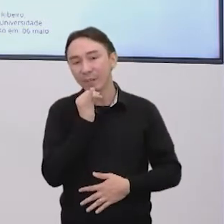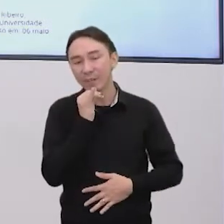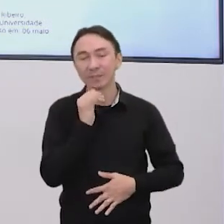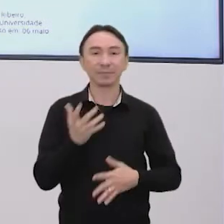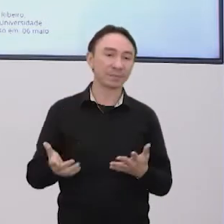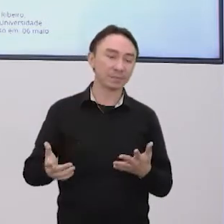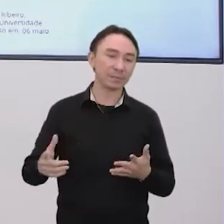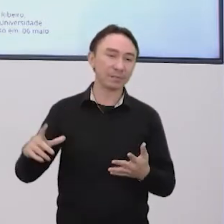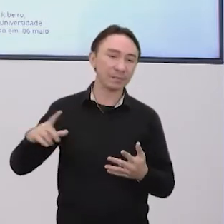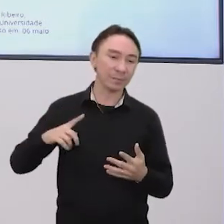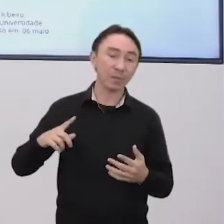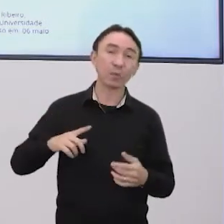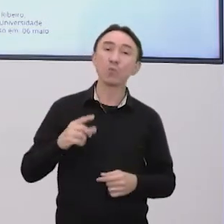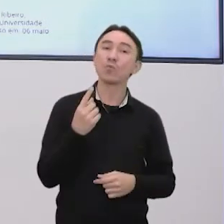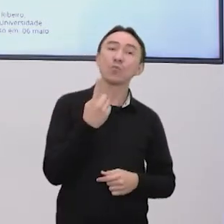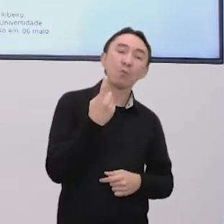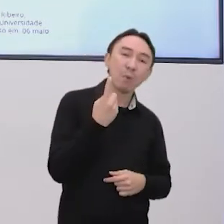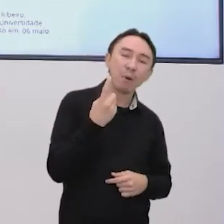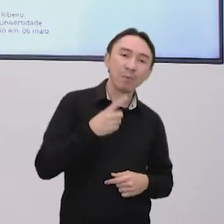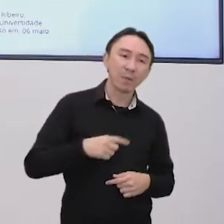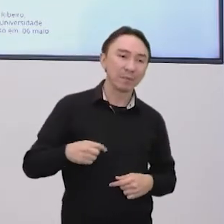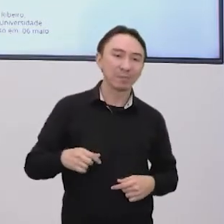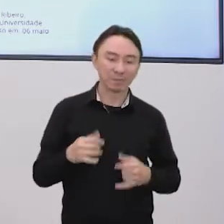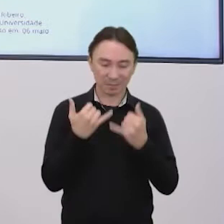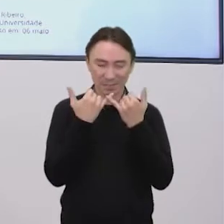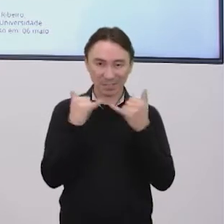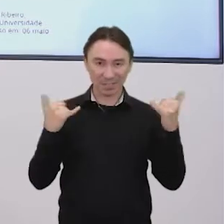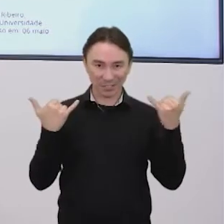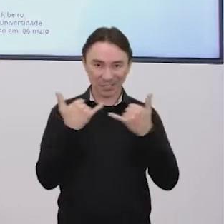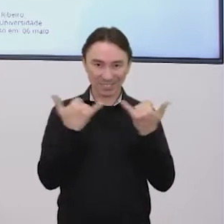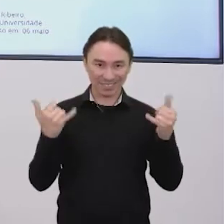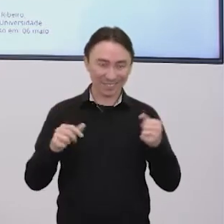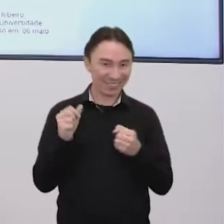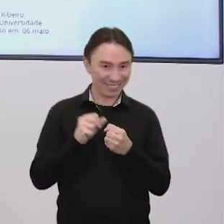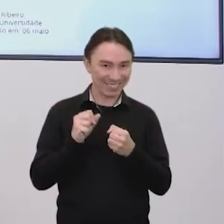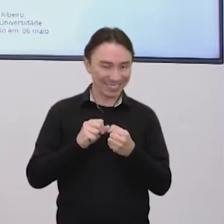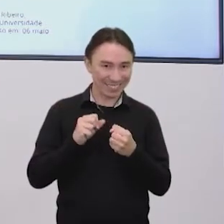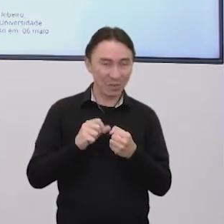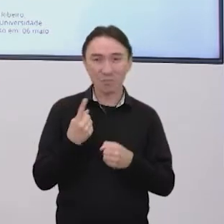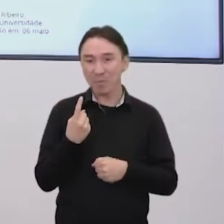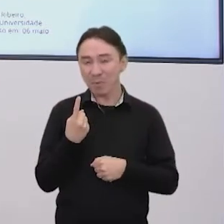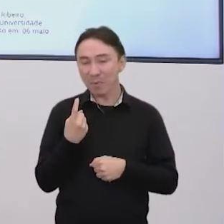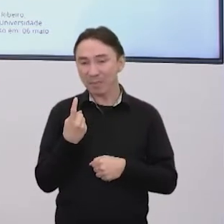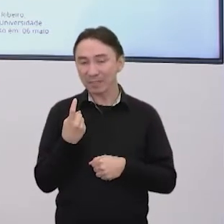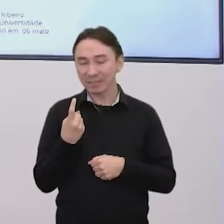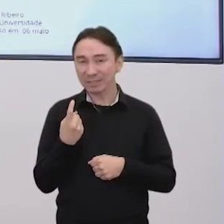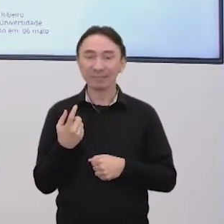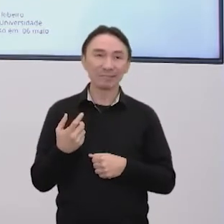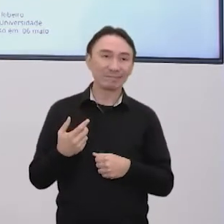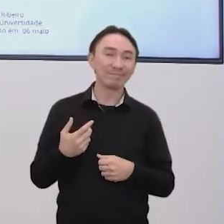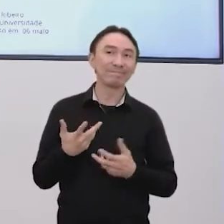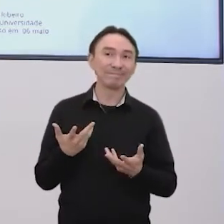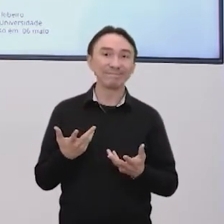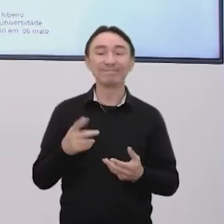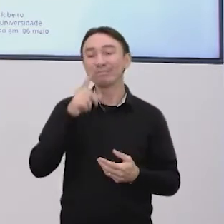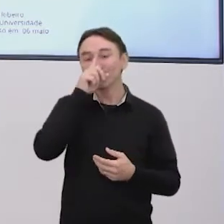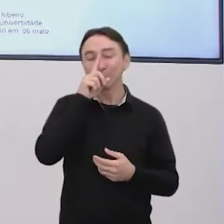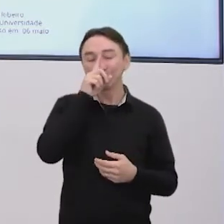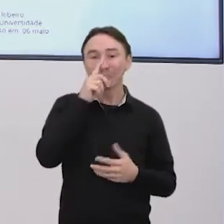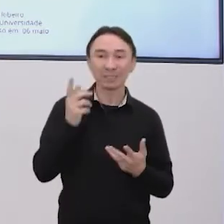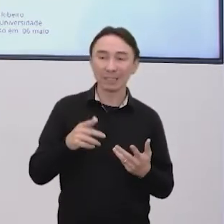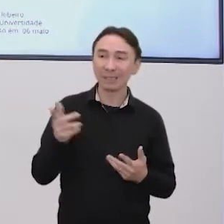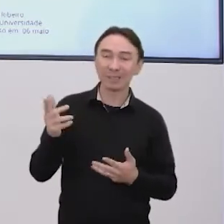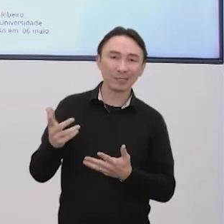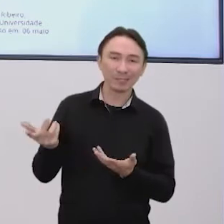forma de produção energética, a gente tem, corre o risco de se essa fonte falhar, a gente não ter como